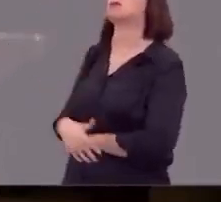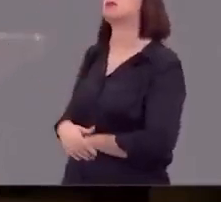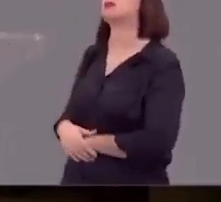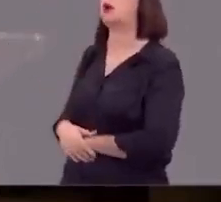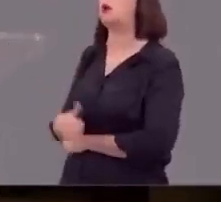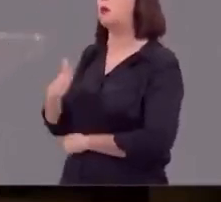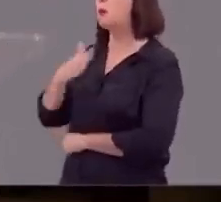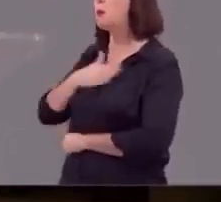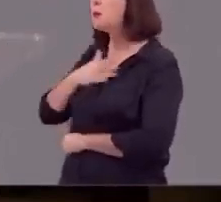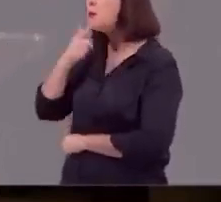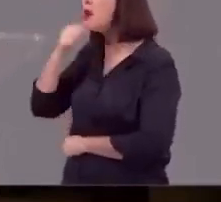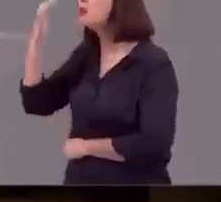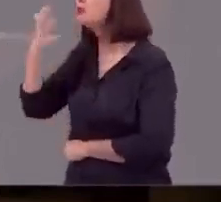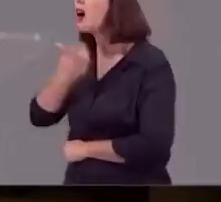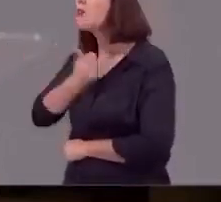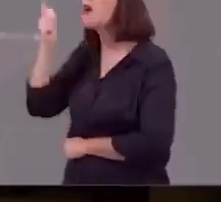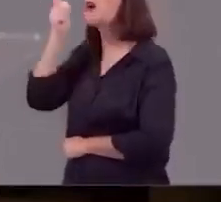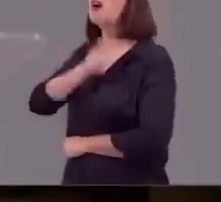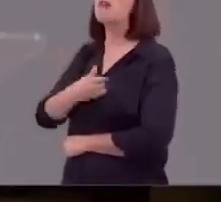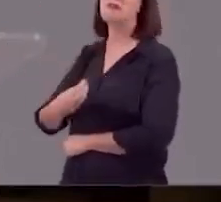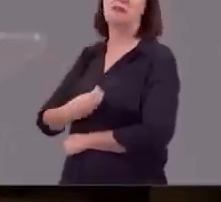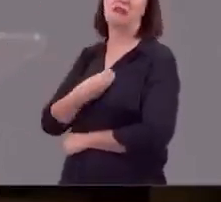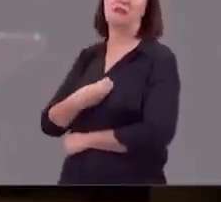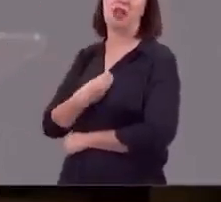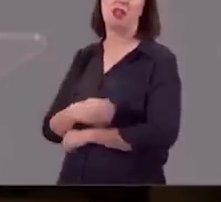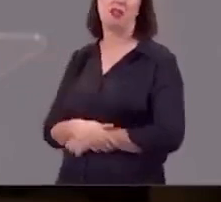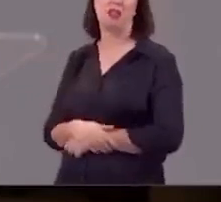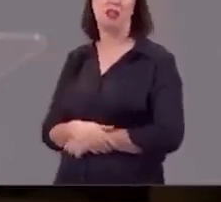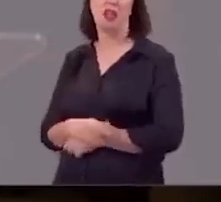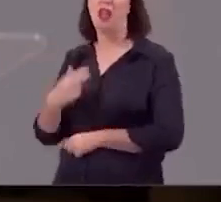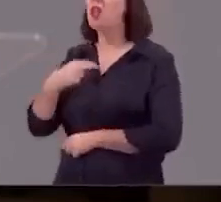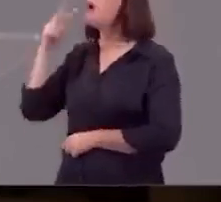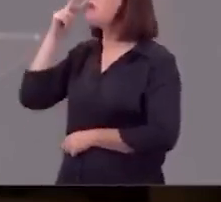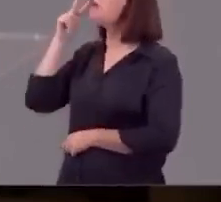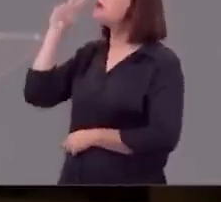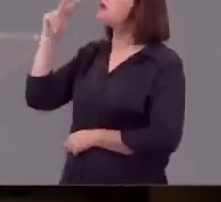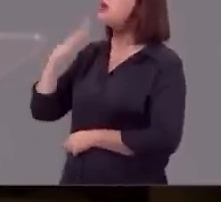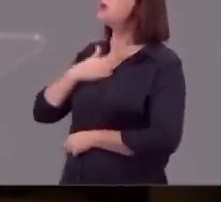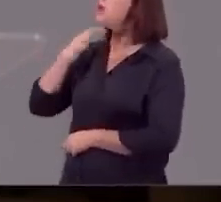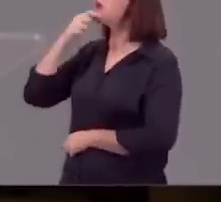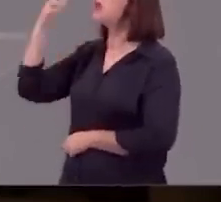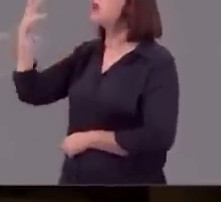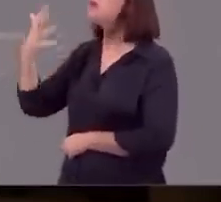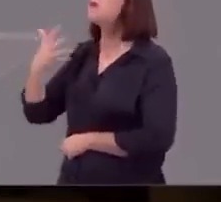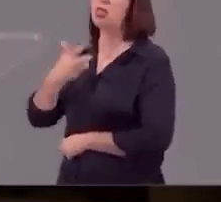é que o meu Redentor vive e eu verei o meu Redentor